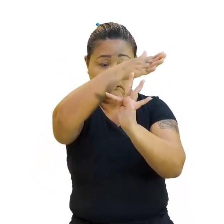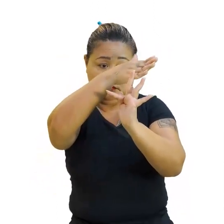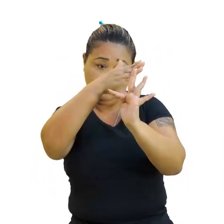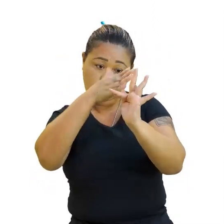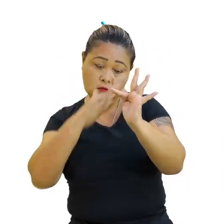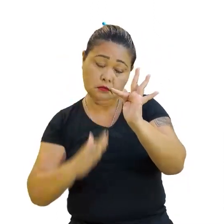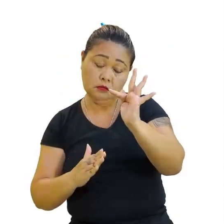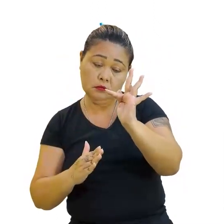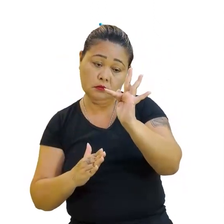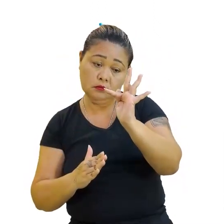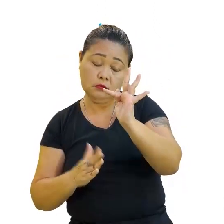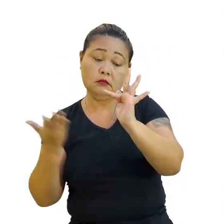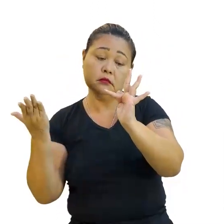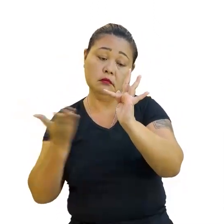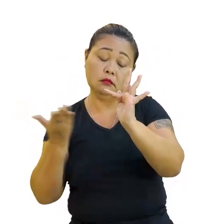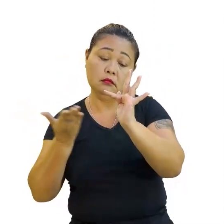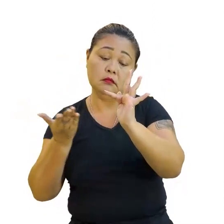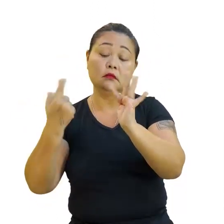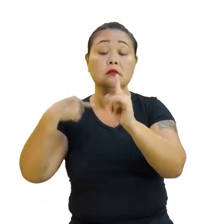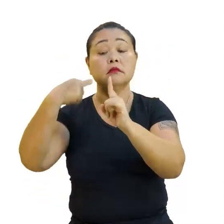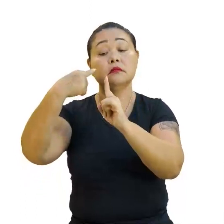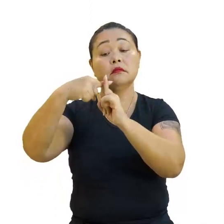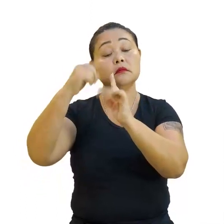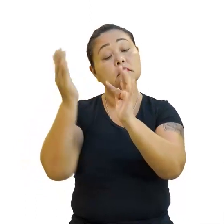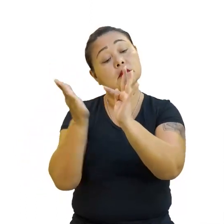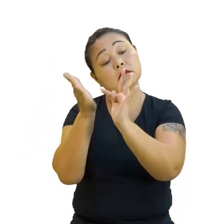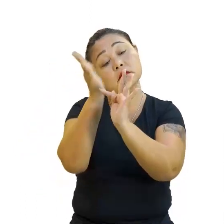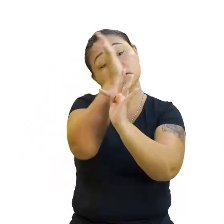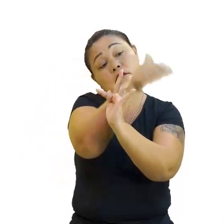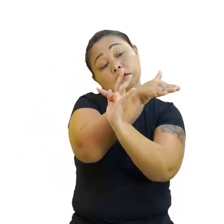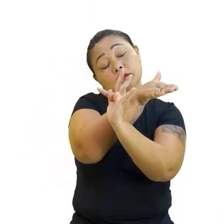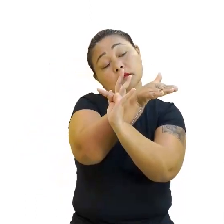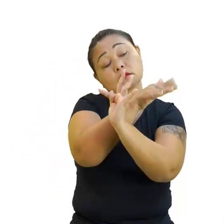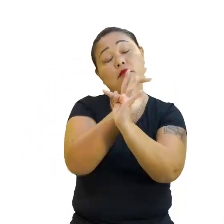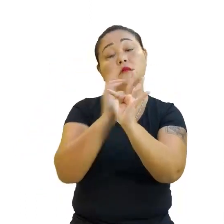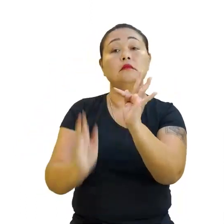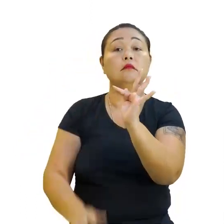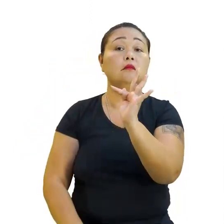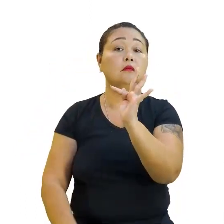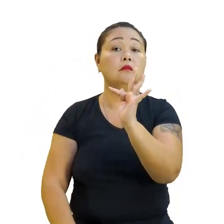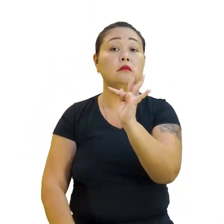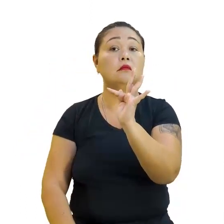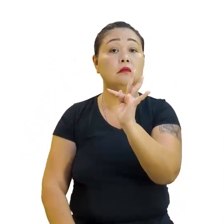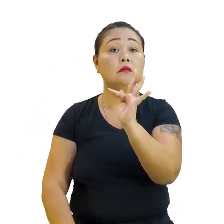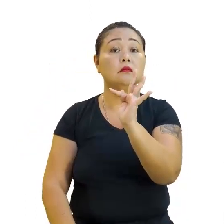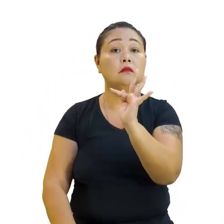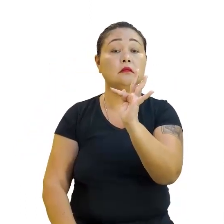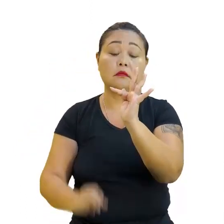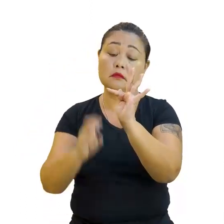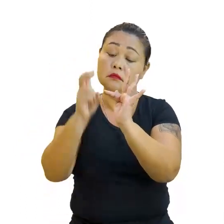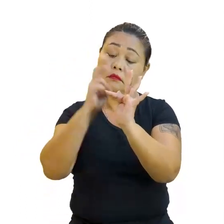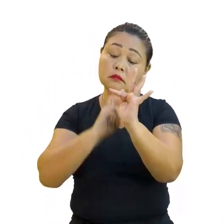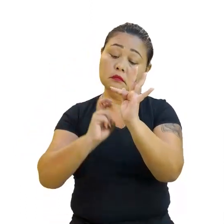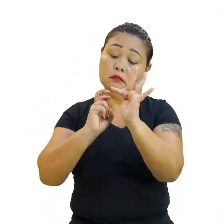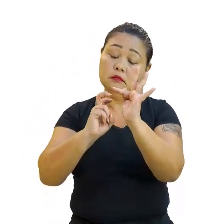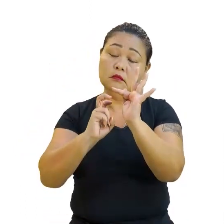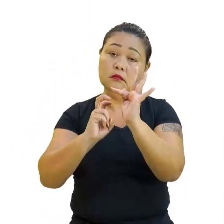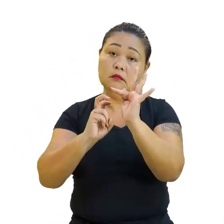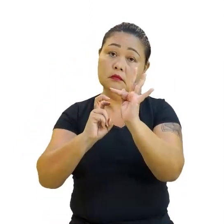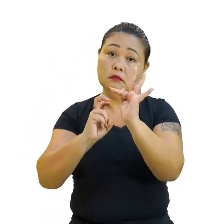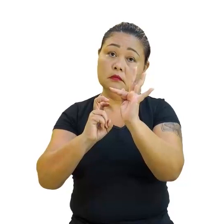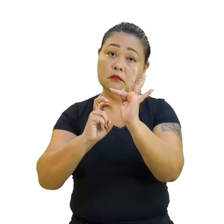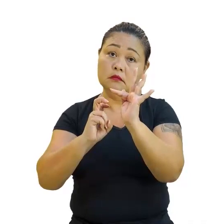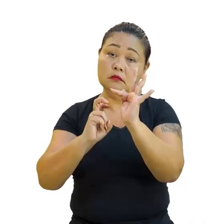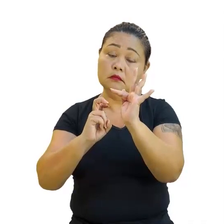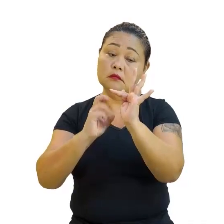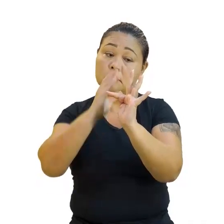agora o positivo está do outro lado. Ah, sim. Agora, colocamos a nossa raiz aqui, é 5, ela é